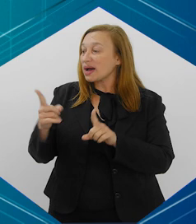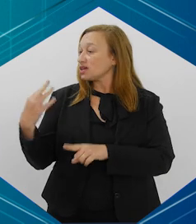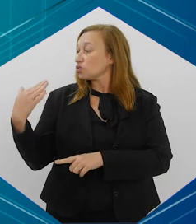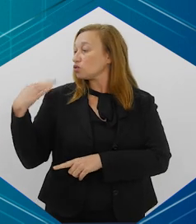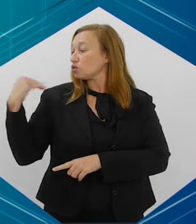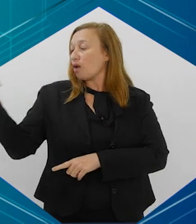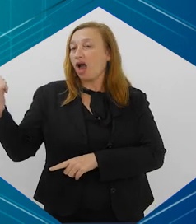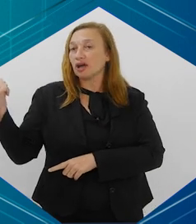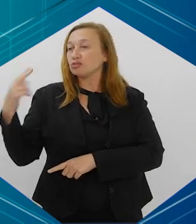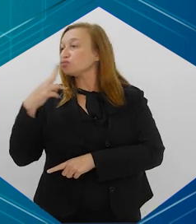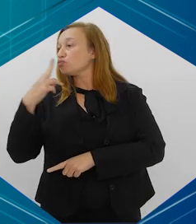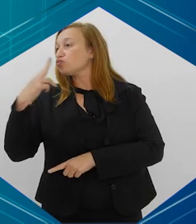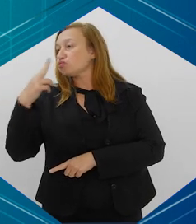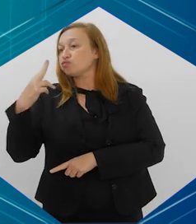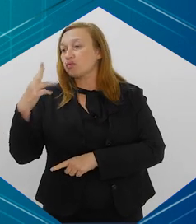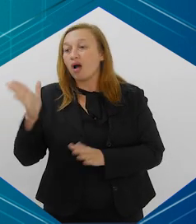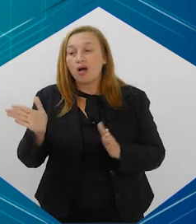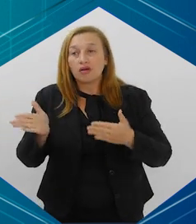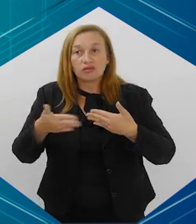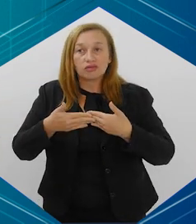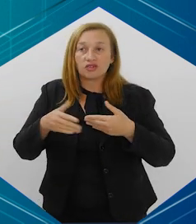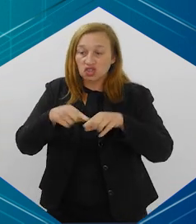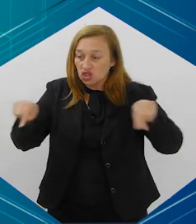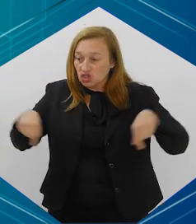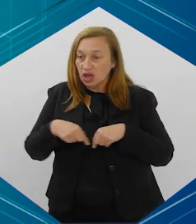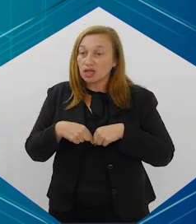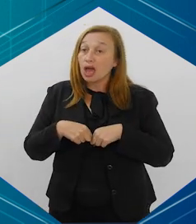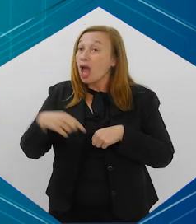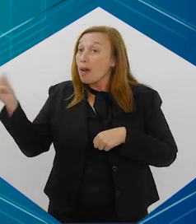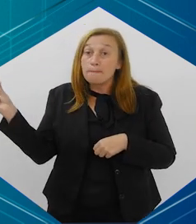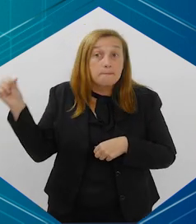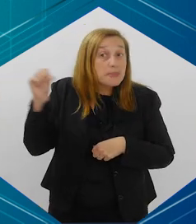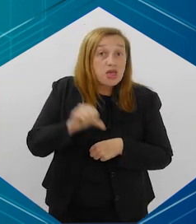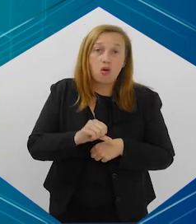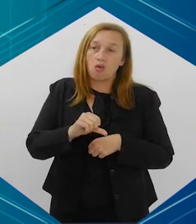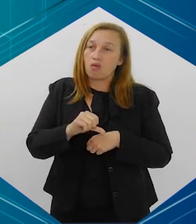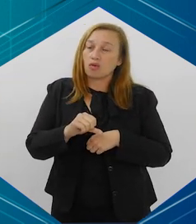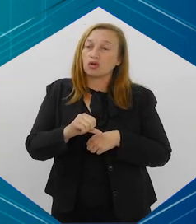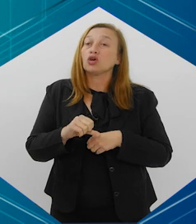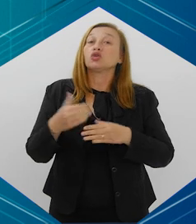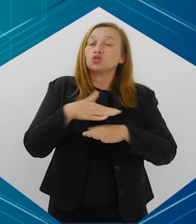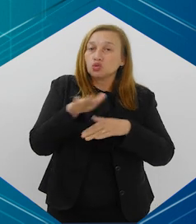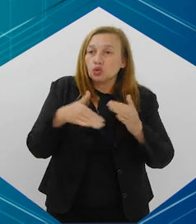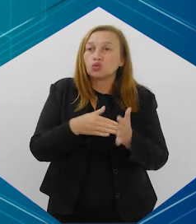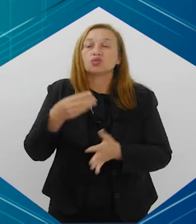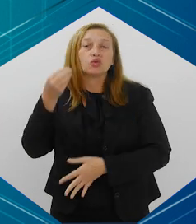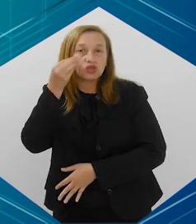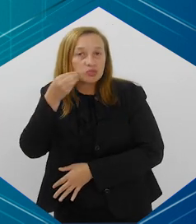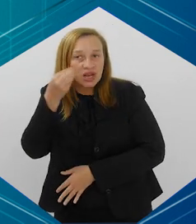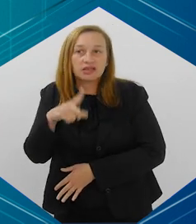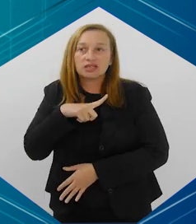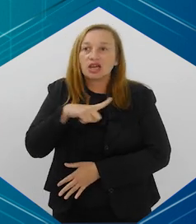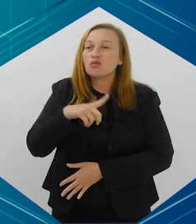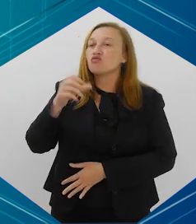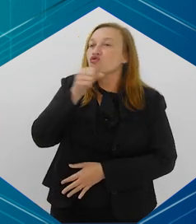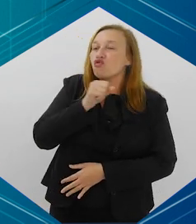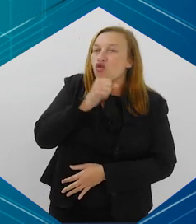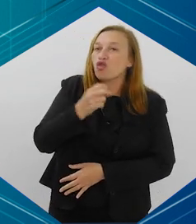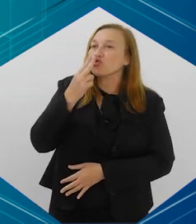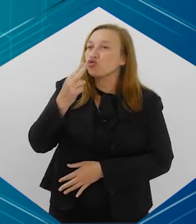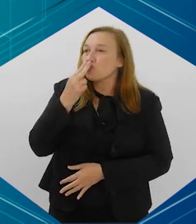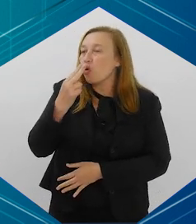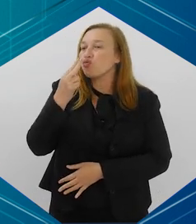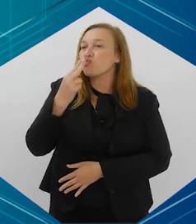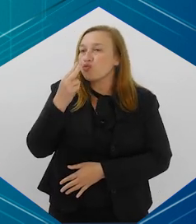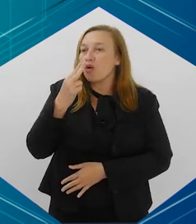fechado. Isso é tão ou pior do que o fumante, né? Todos nós temos experiências com aquele tio, com aquele avô, né? Que